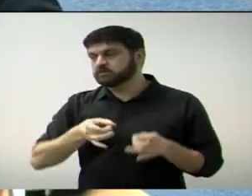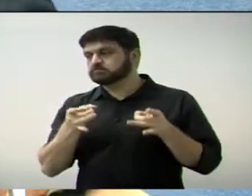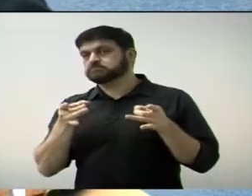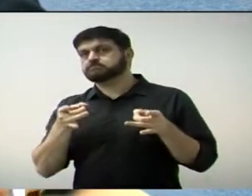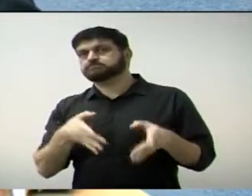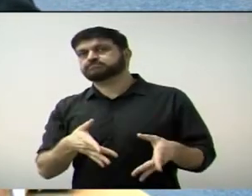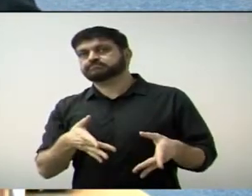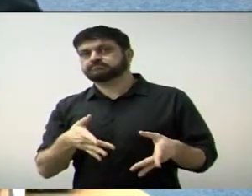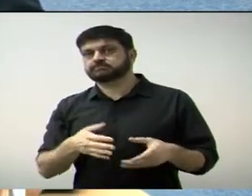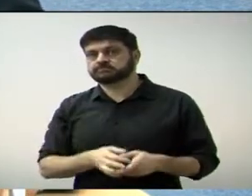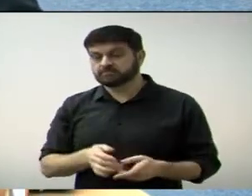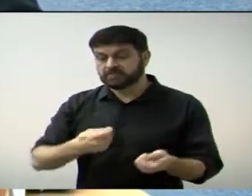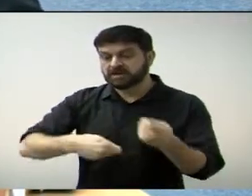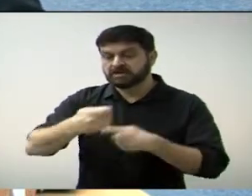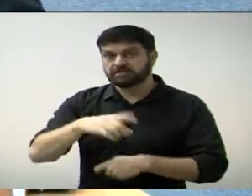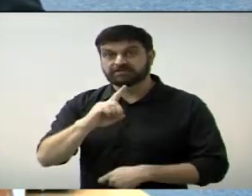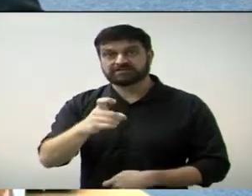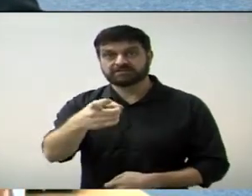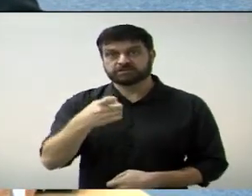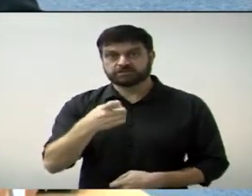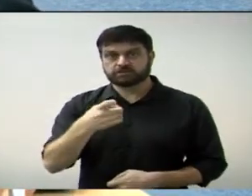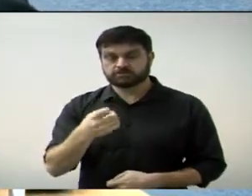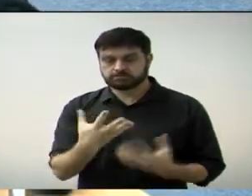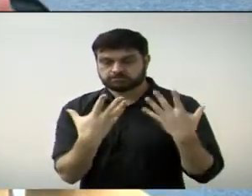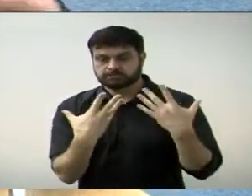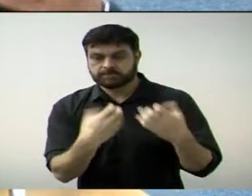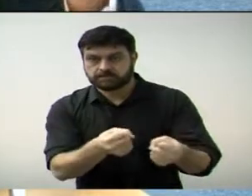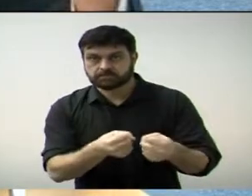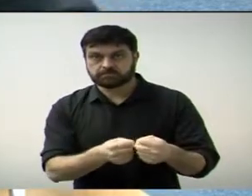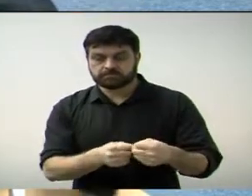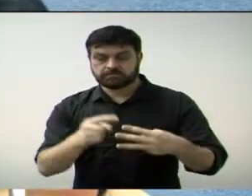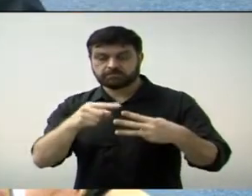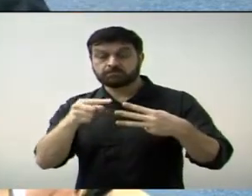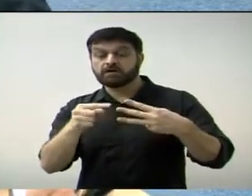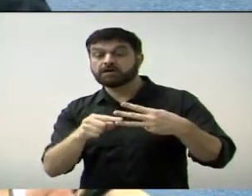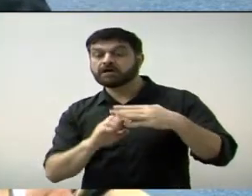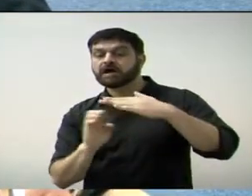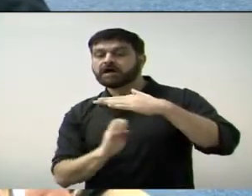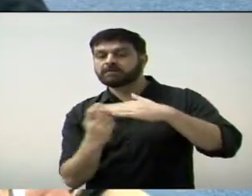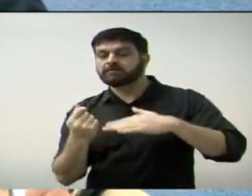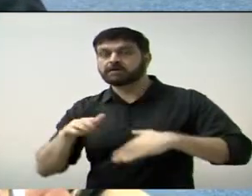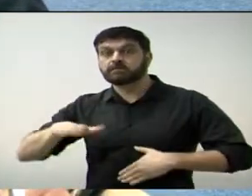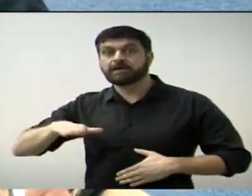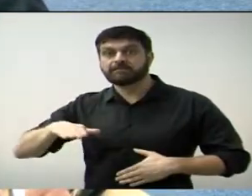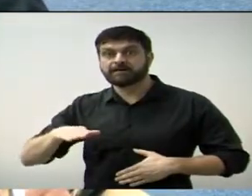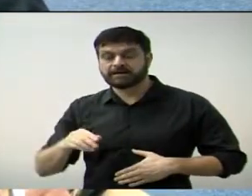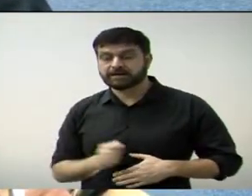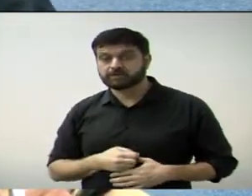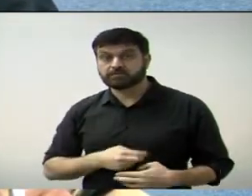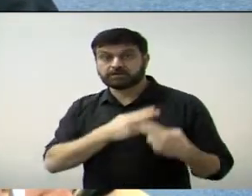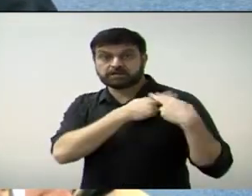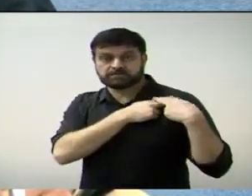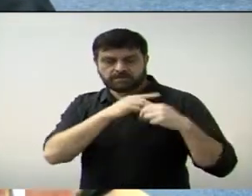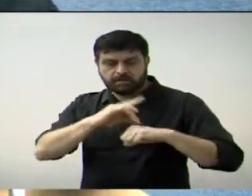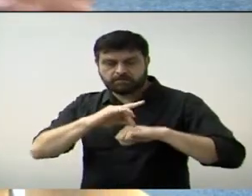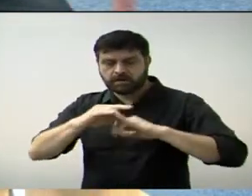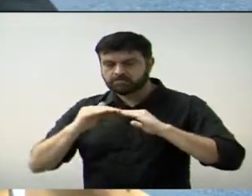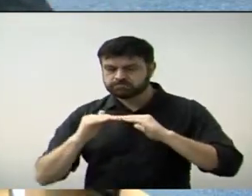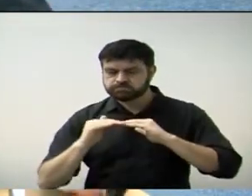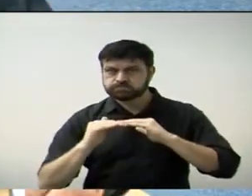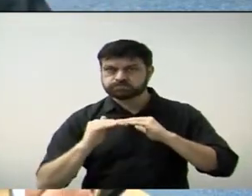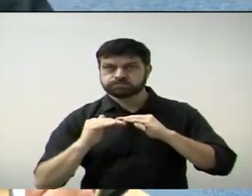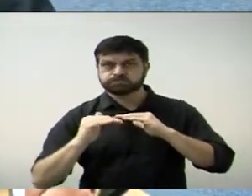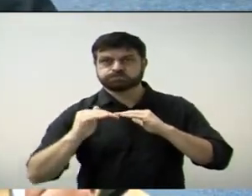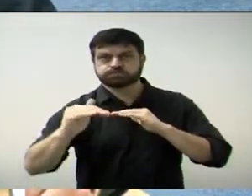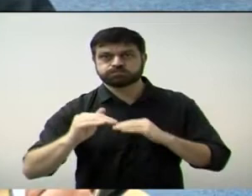administração Dixon assumiu com um processo licitatório para a pavimentação asfáltica, mas